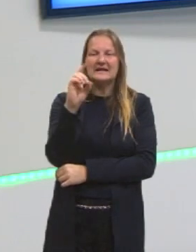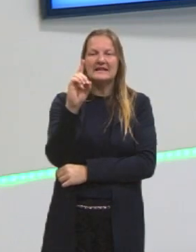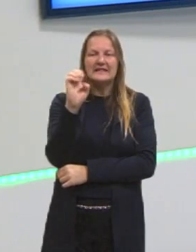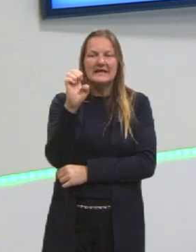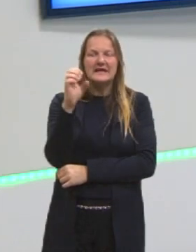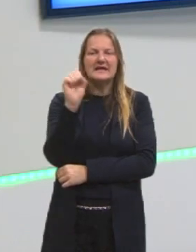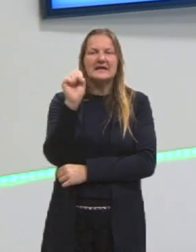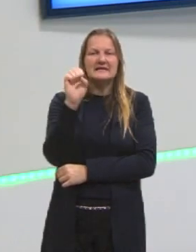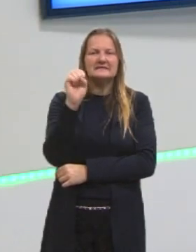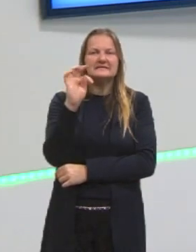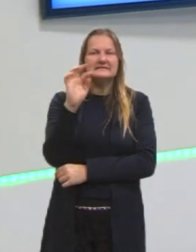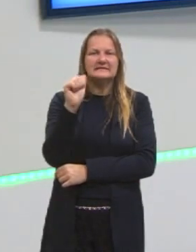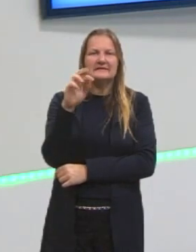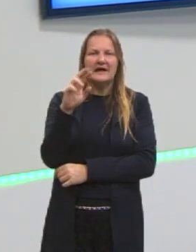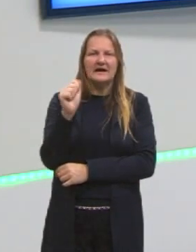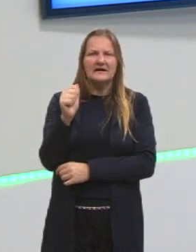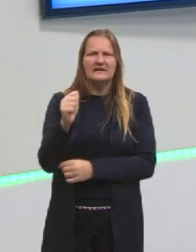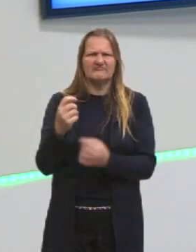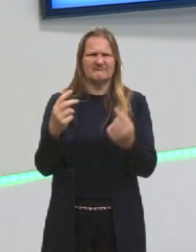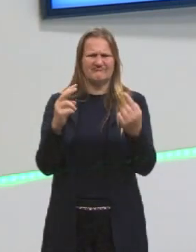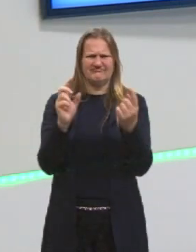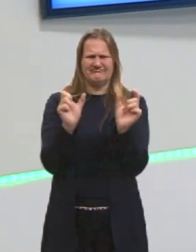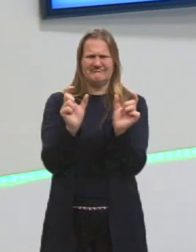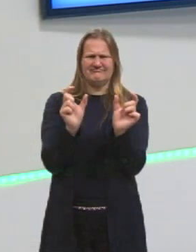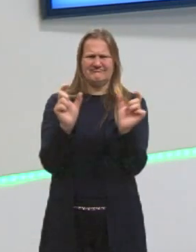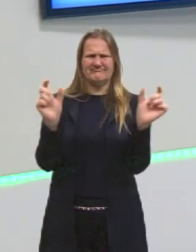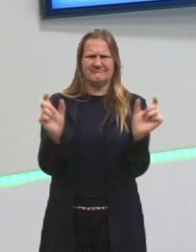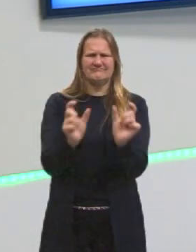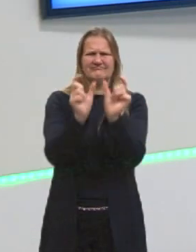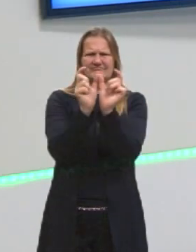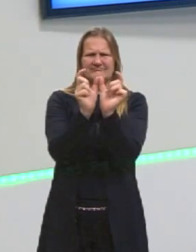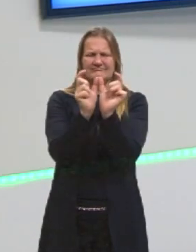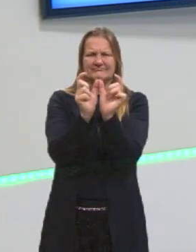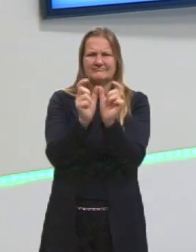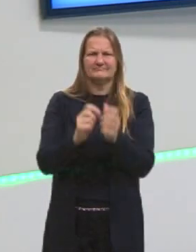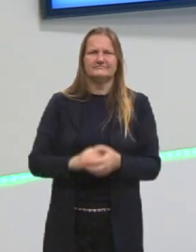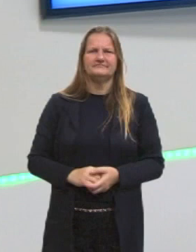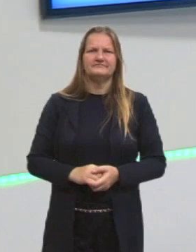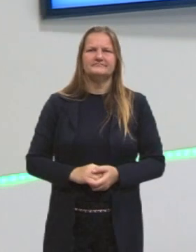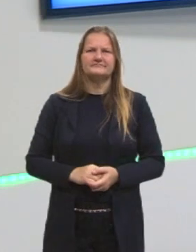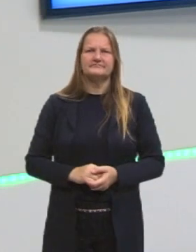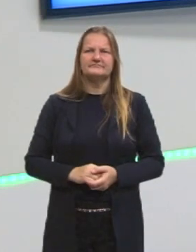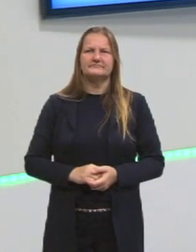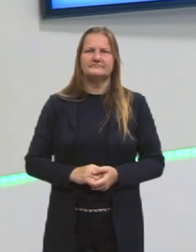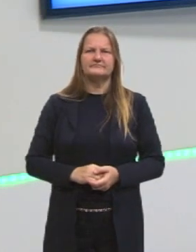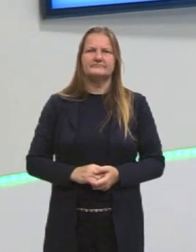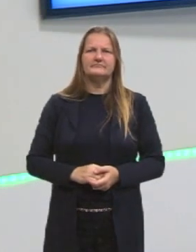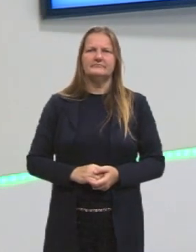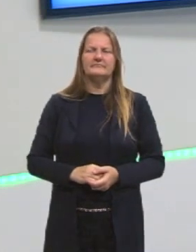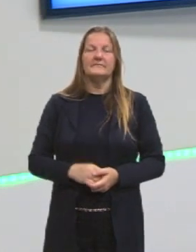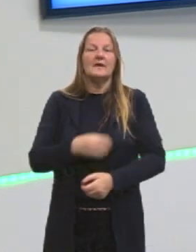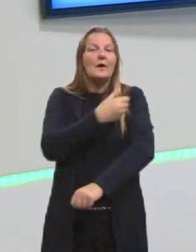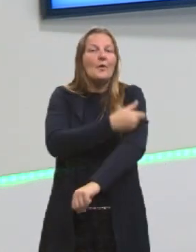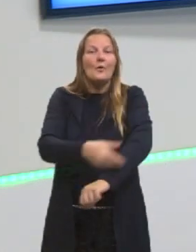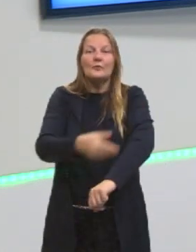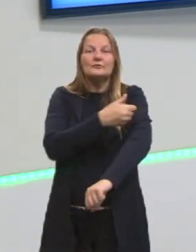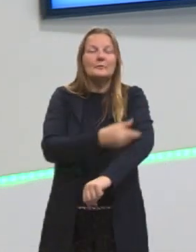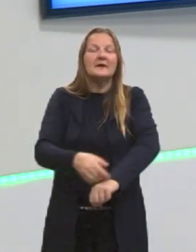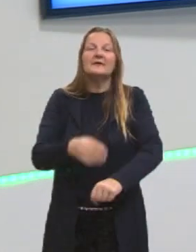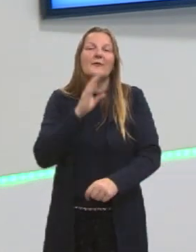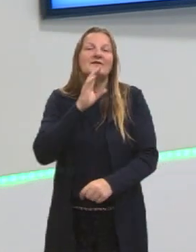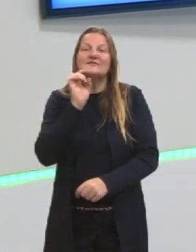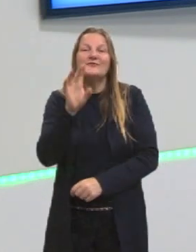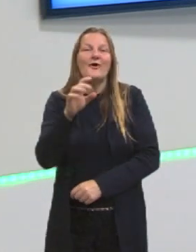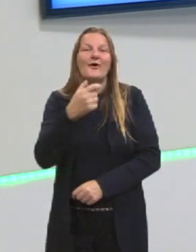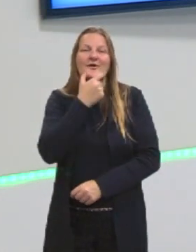corresponde a living. Não tem o mesmo significado dessa palavra da língua inglesa. Porque ela está tão acostumada a